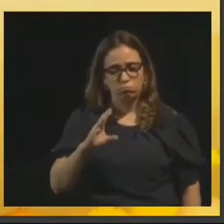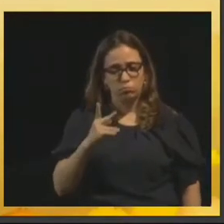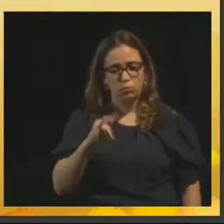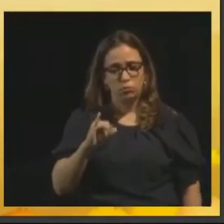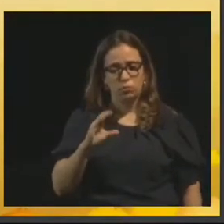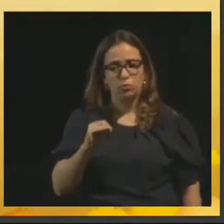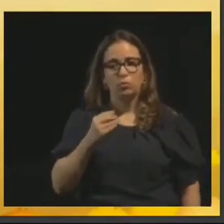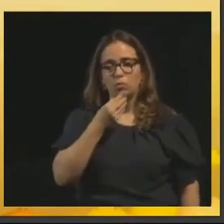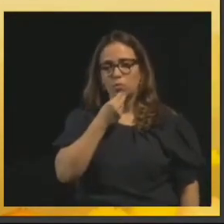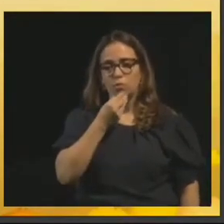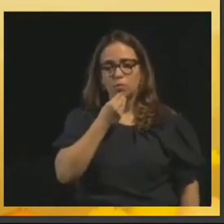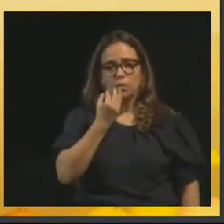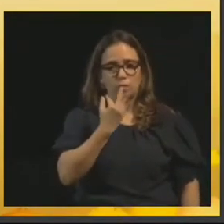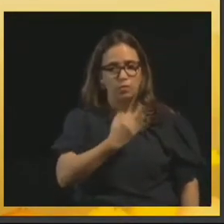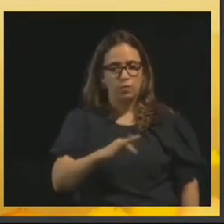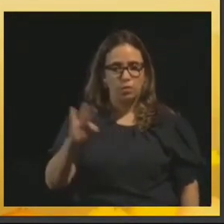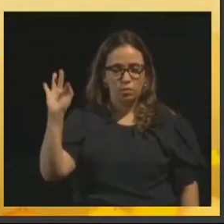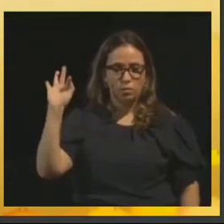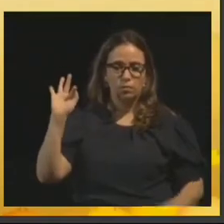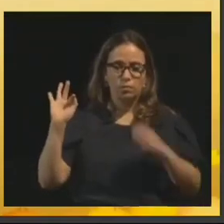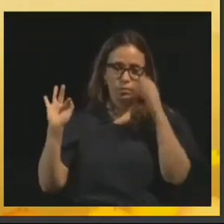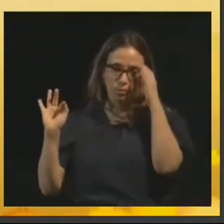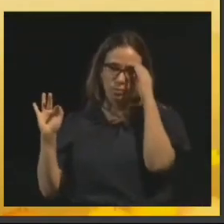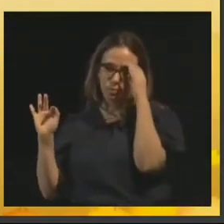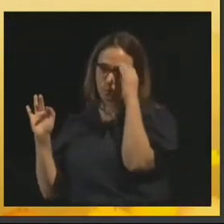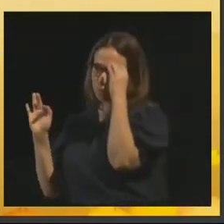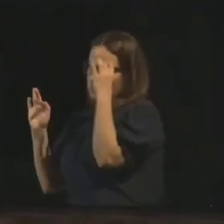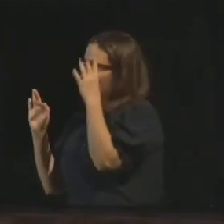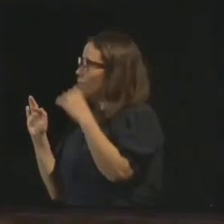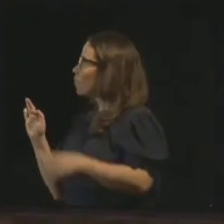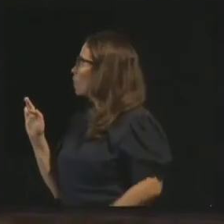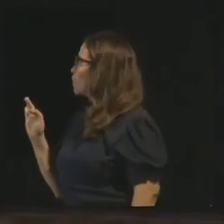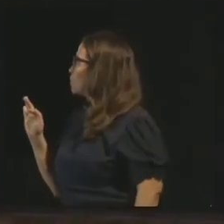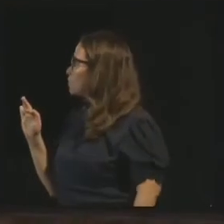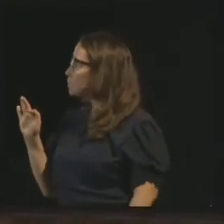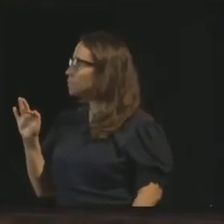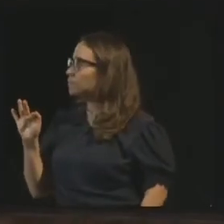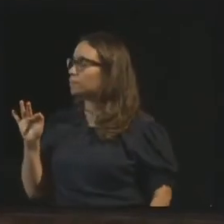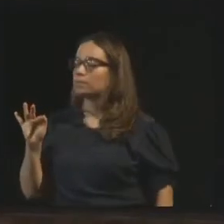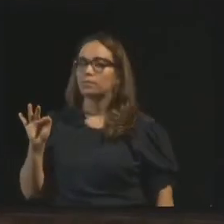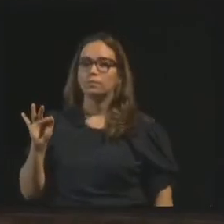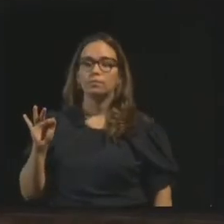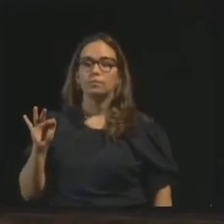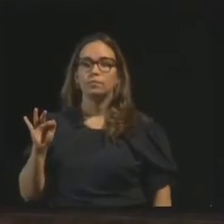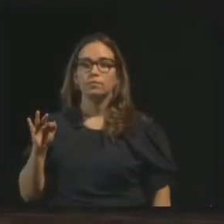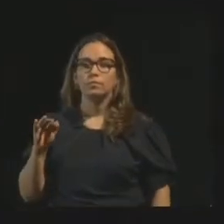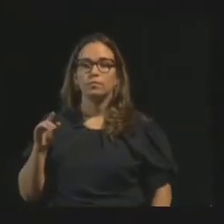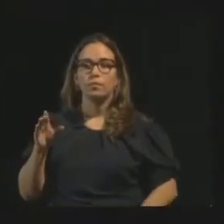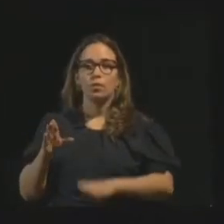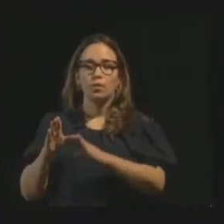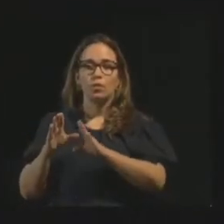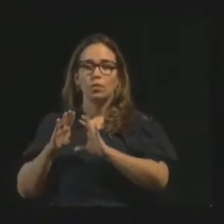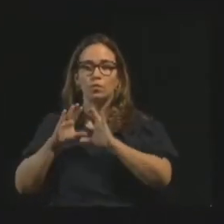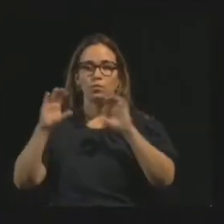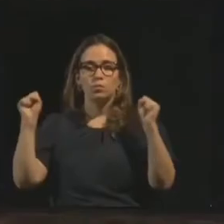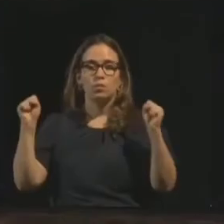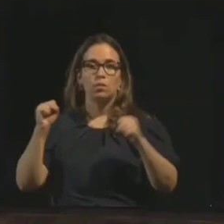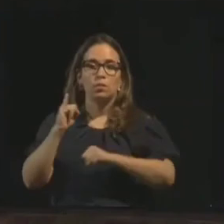francês, Micael Ponsardin, eu não sei se é assim que se pronuncia o nome dele, da editora do Conselho Espírito Internacional,